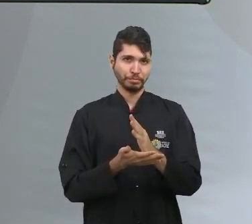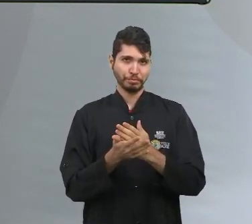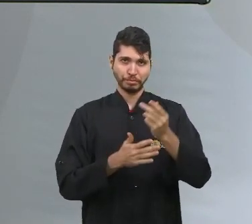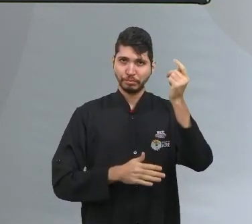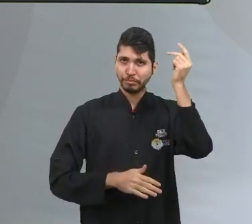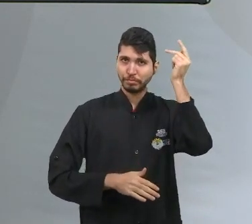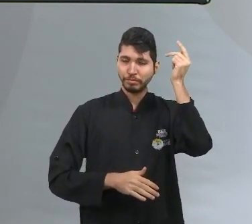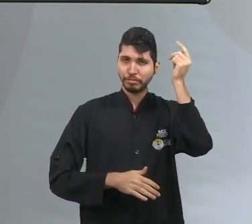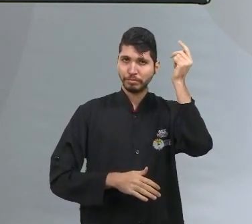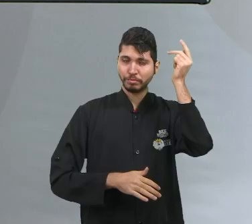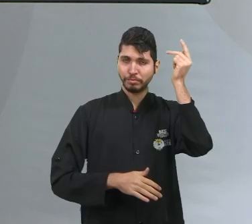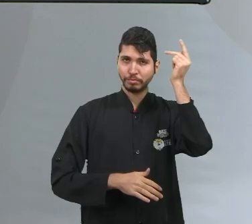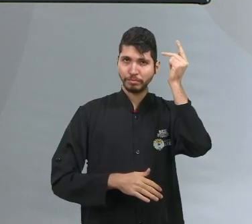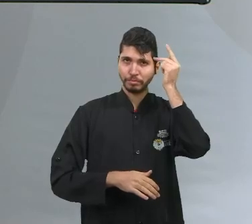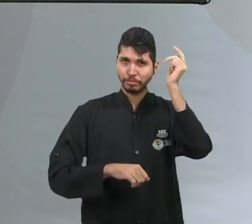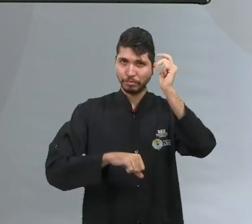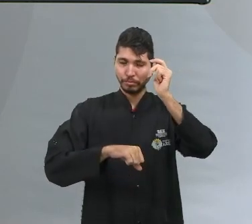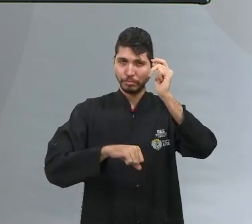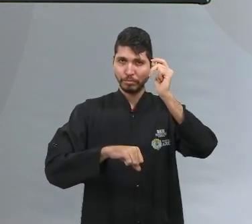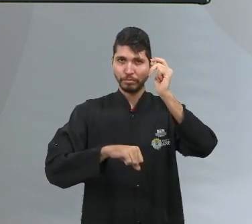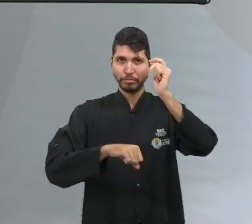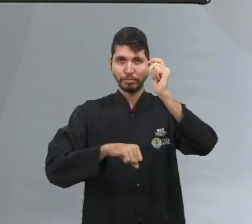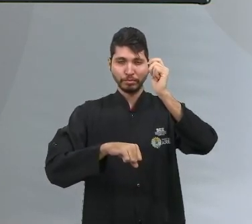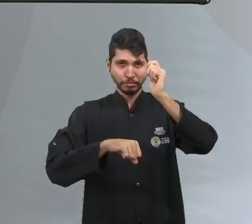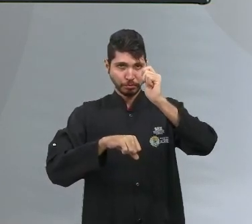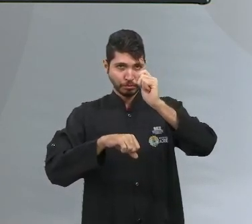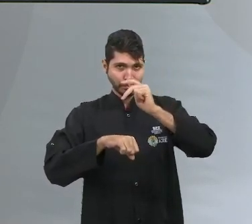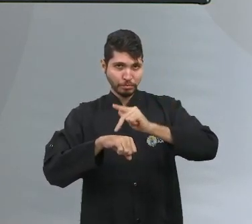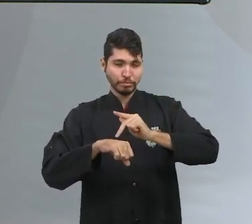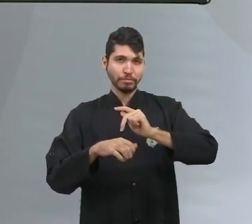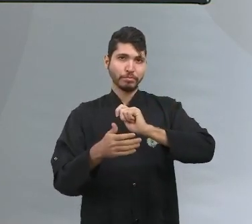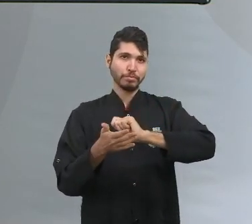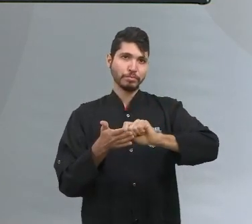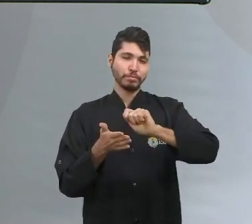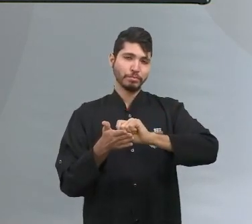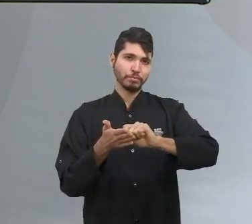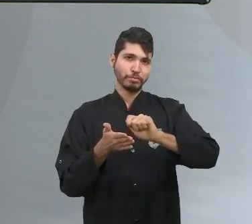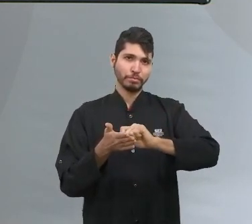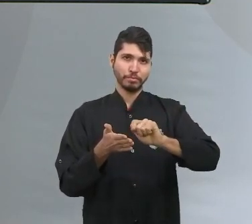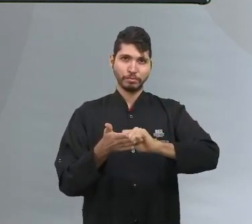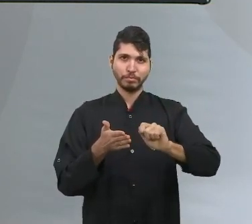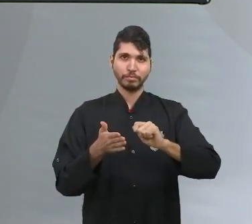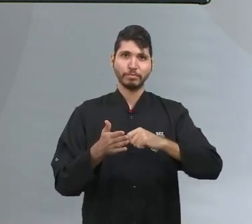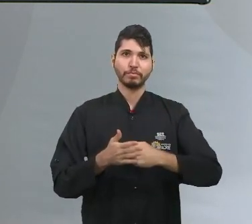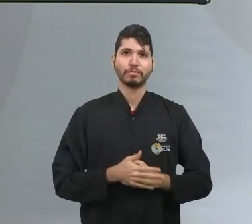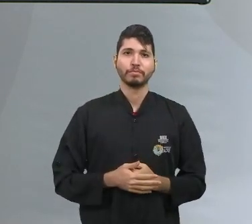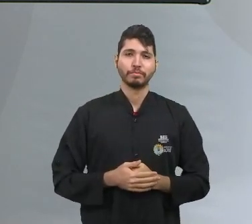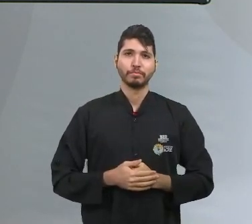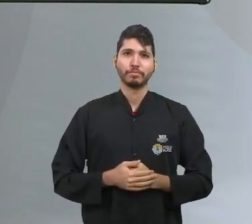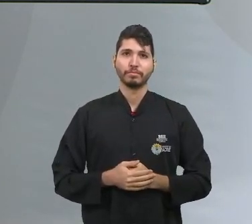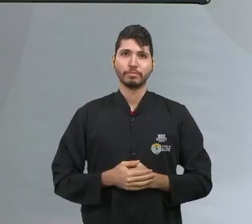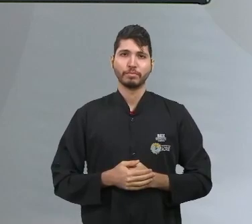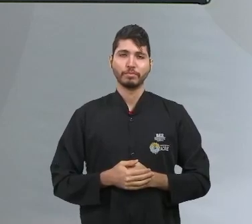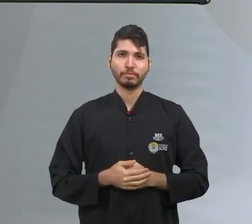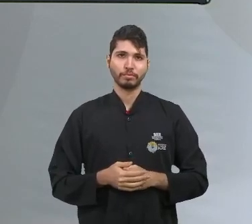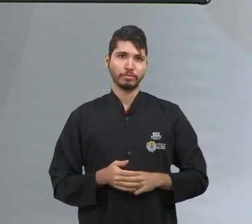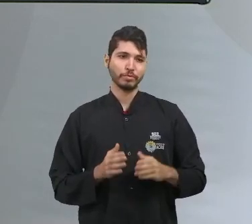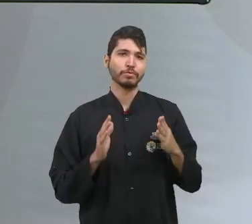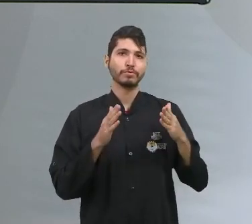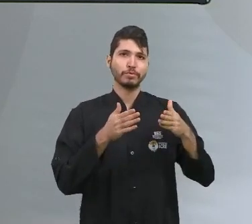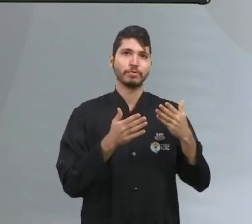brasileiros e dentre eles eu cito Celso Furtado trabalha muito com o termo capitalismo